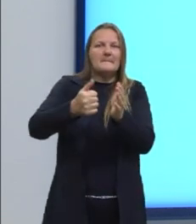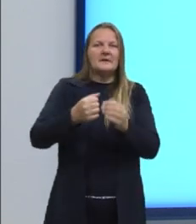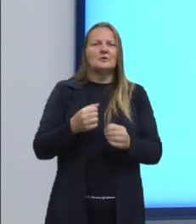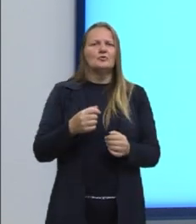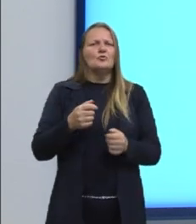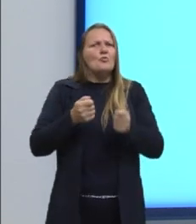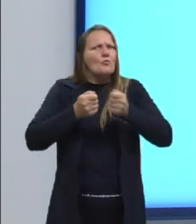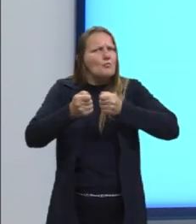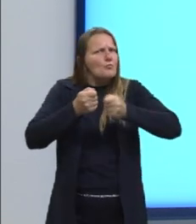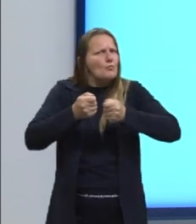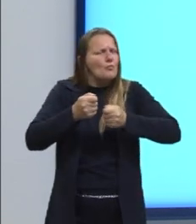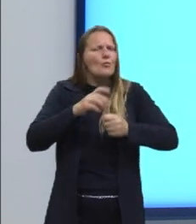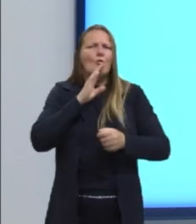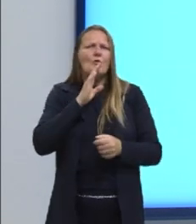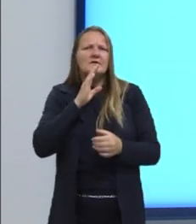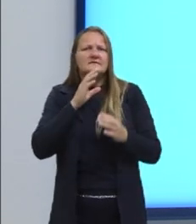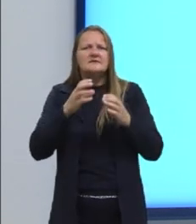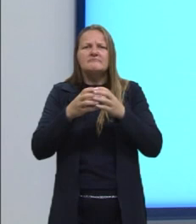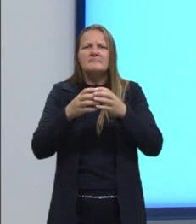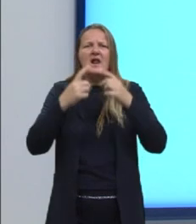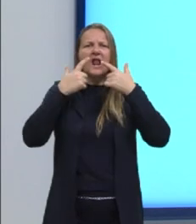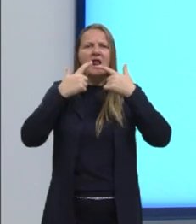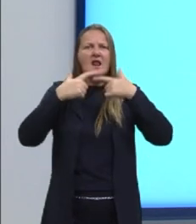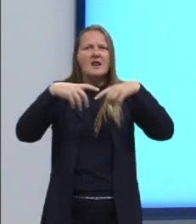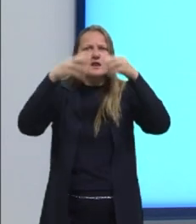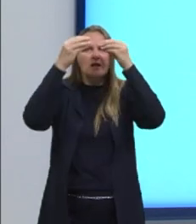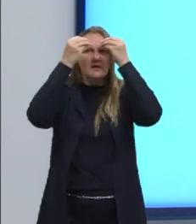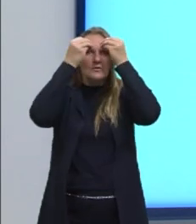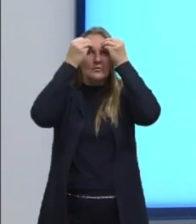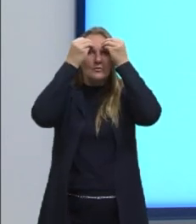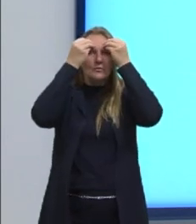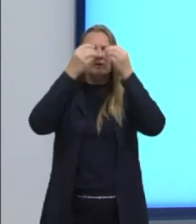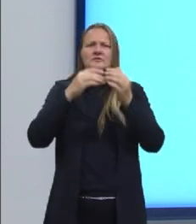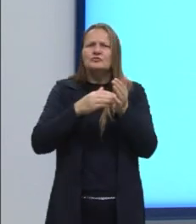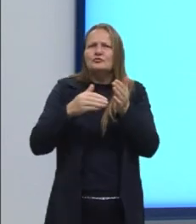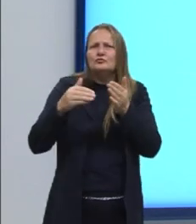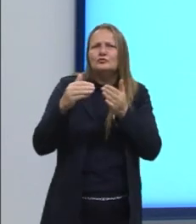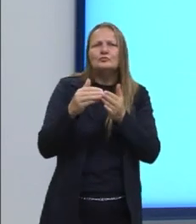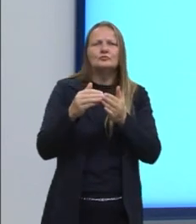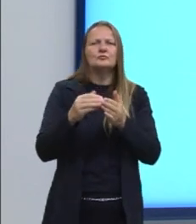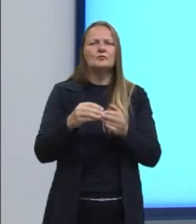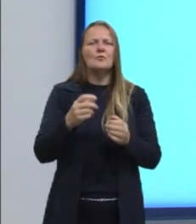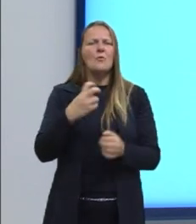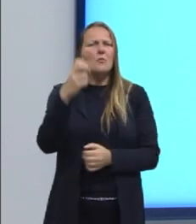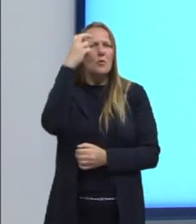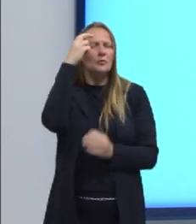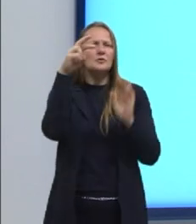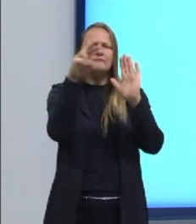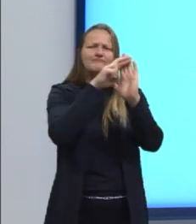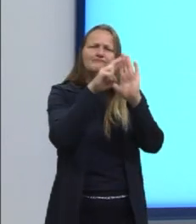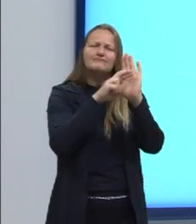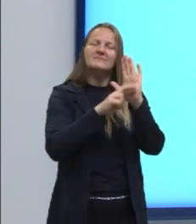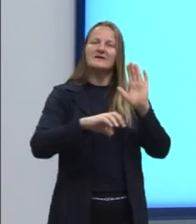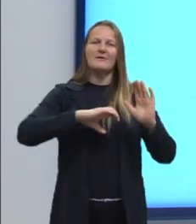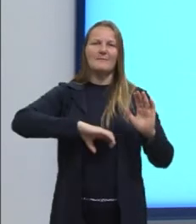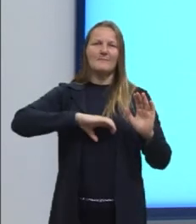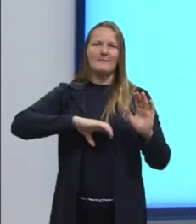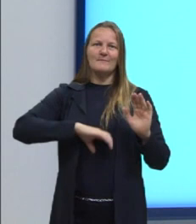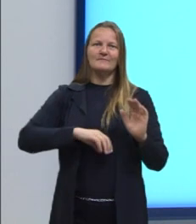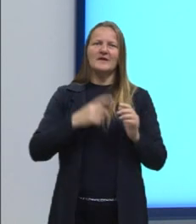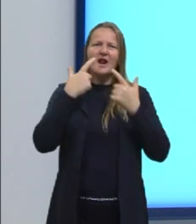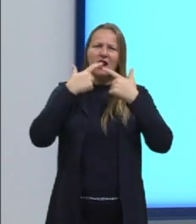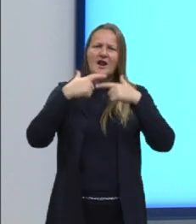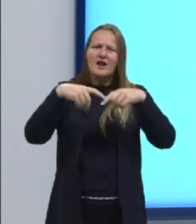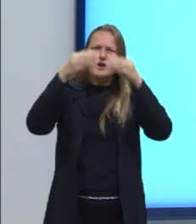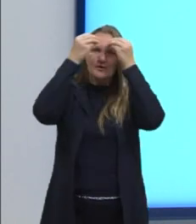dominar linguagens. Dominar a norma culta da língua portuguesa. Fazer o uso das linguagens